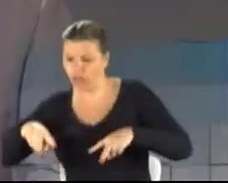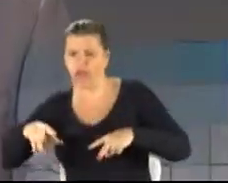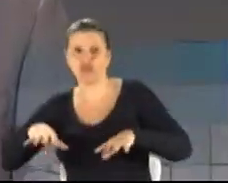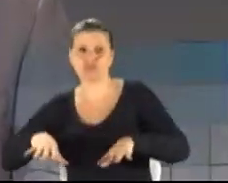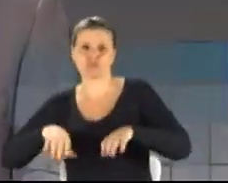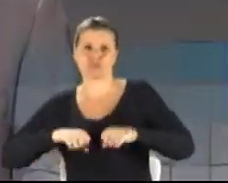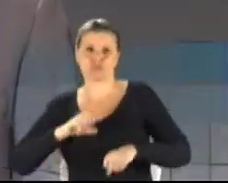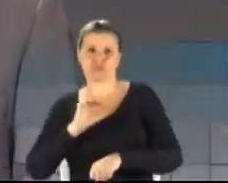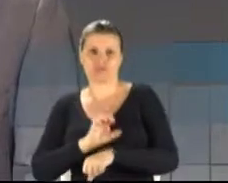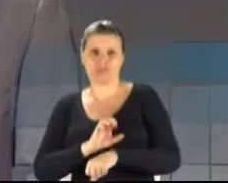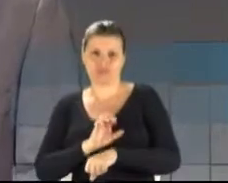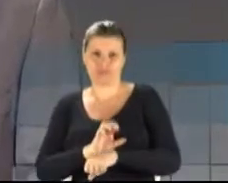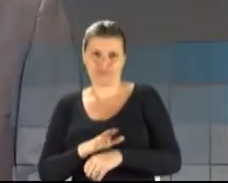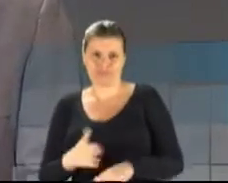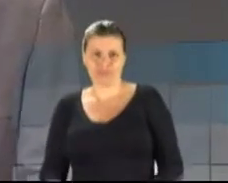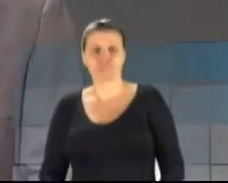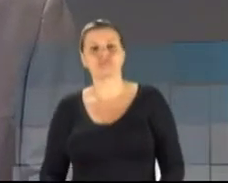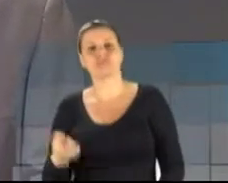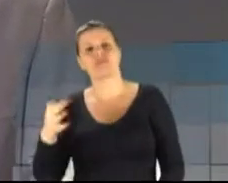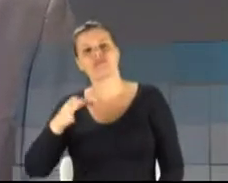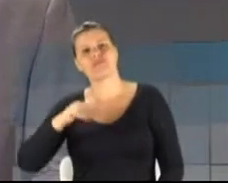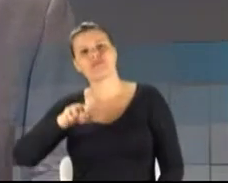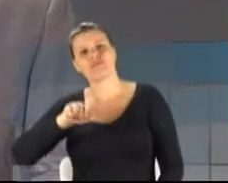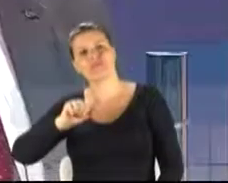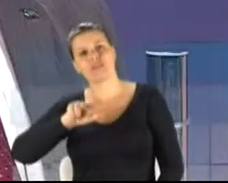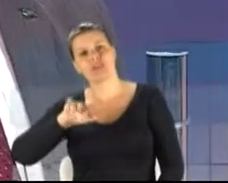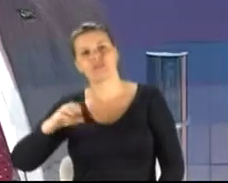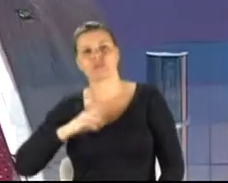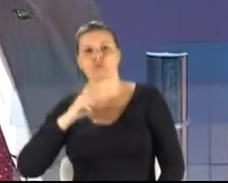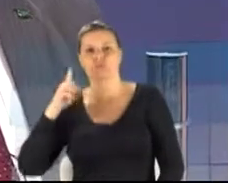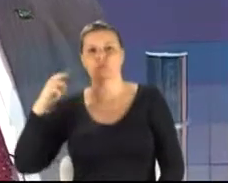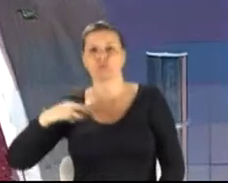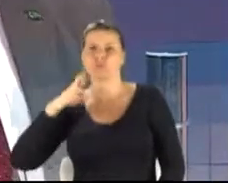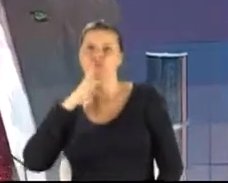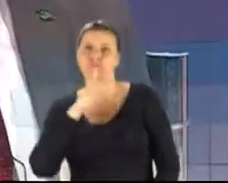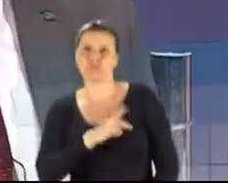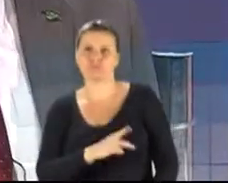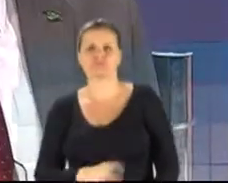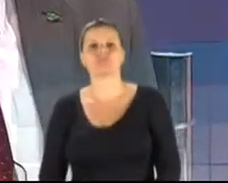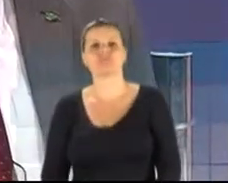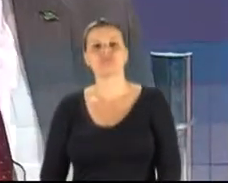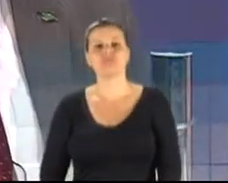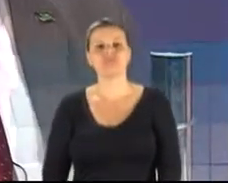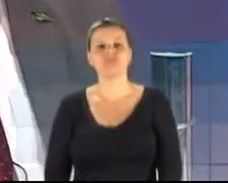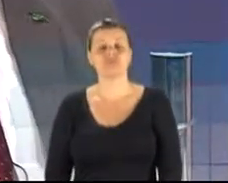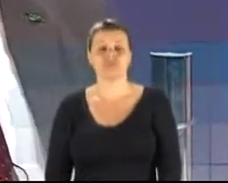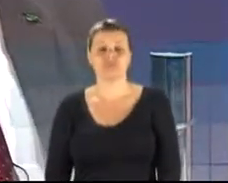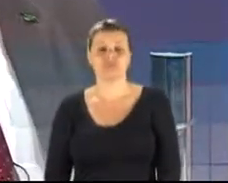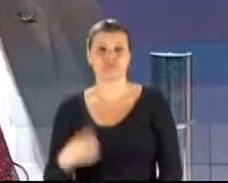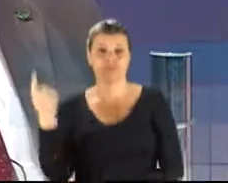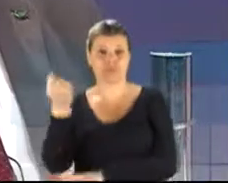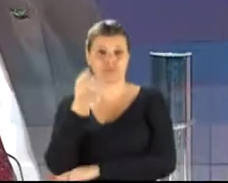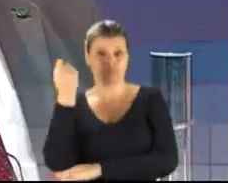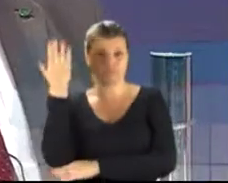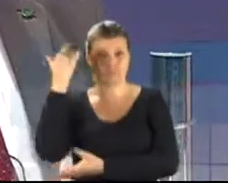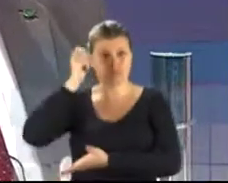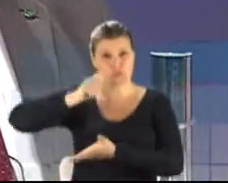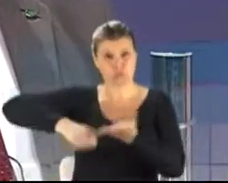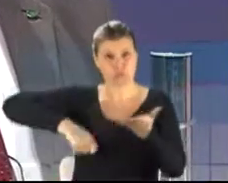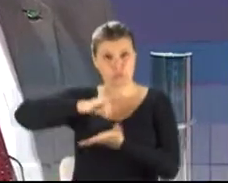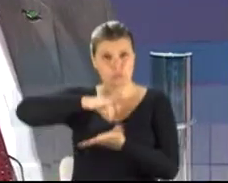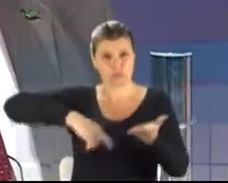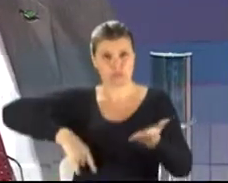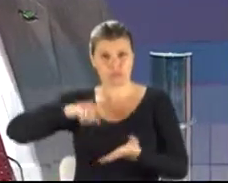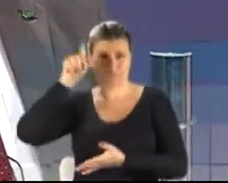O candidato Flávio Gomes tem um minuto para a réplica. Quando o Rio Grande do Sul assinou esse contrato com União, a